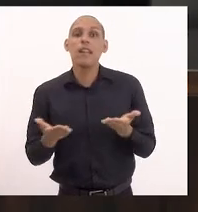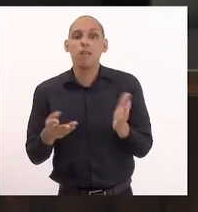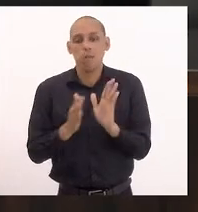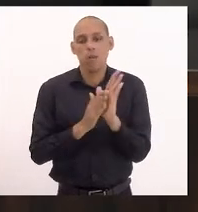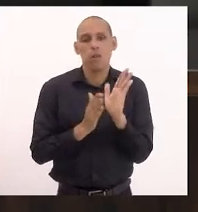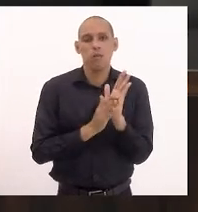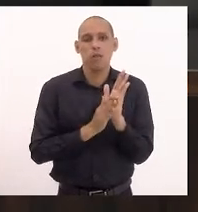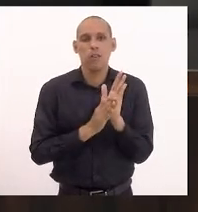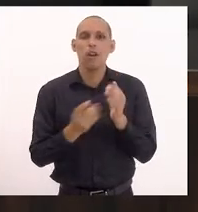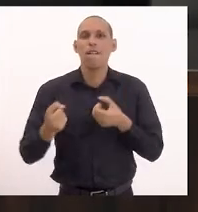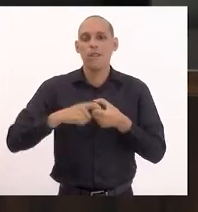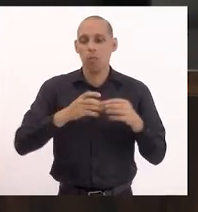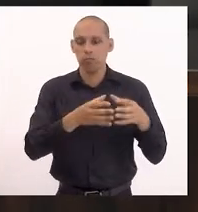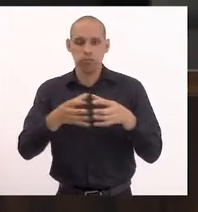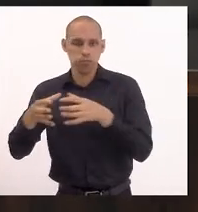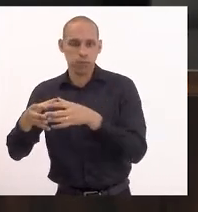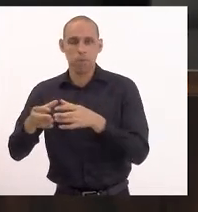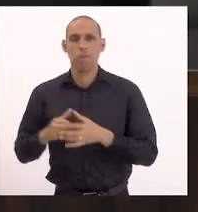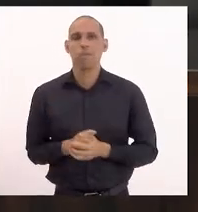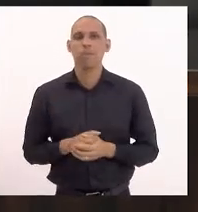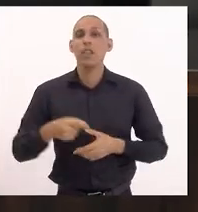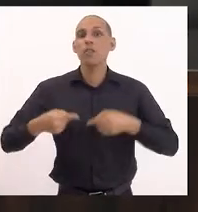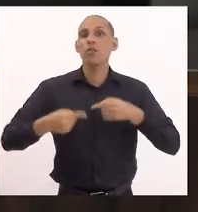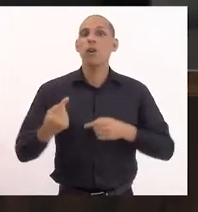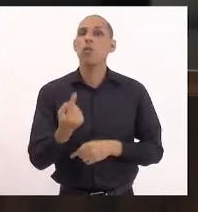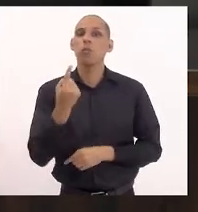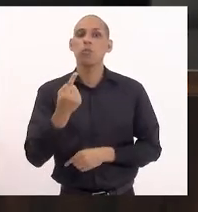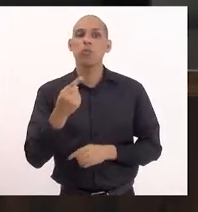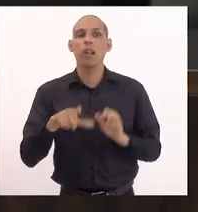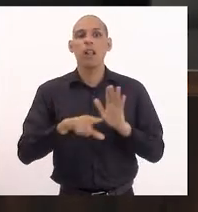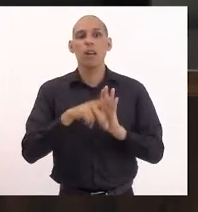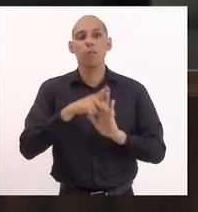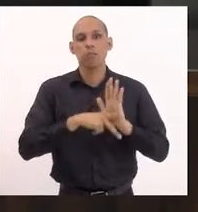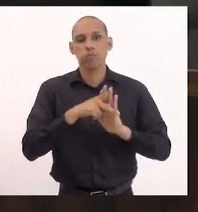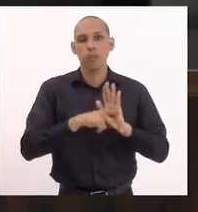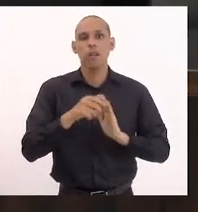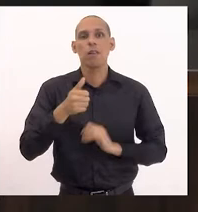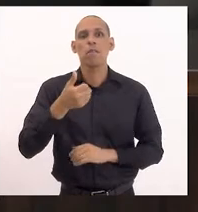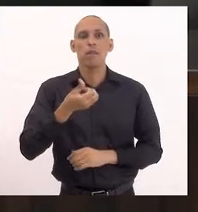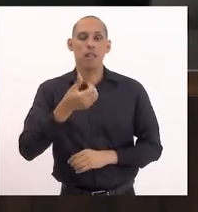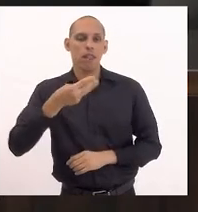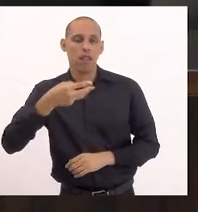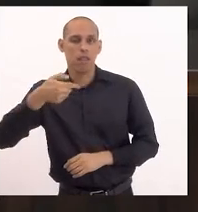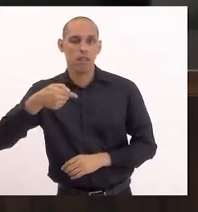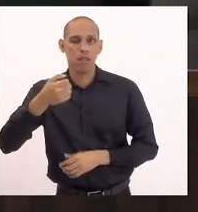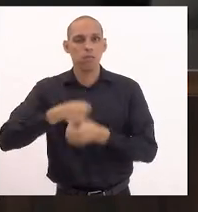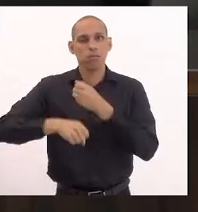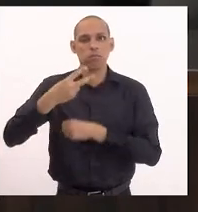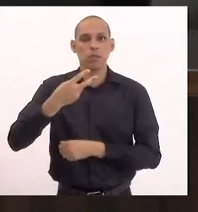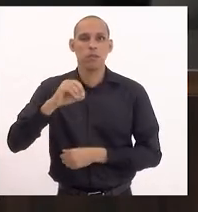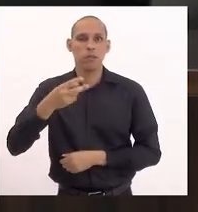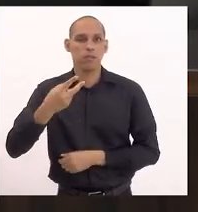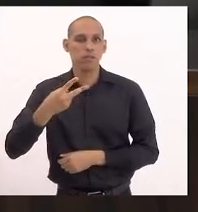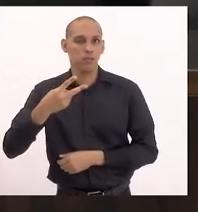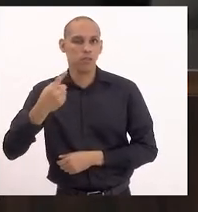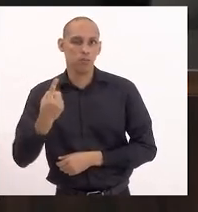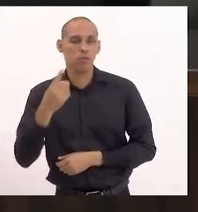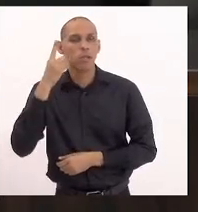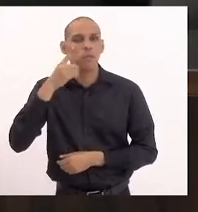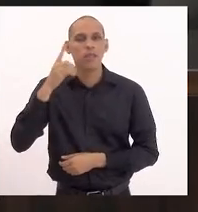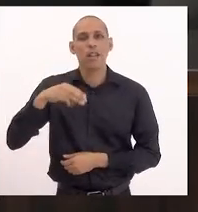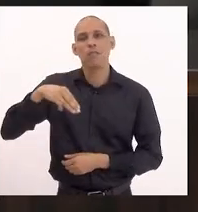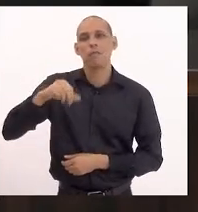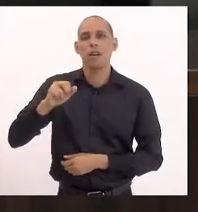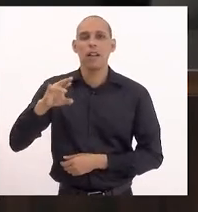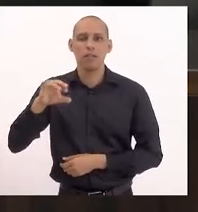emendas e retorna às comissões. Em discussão, o único projeto de resolução 637-2021, de autoria do deputado Márcio Gualberto, que concede